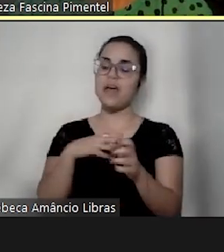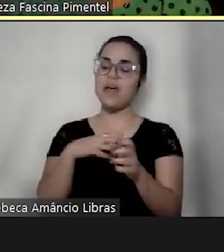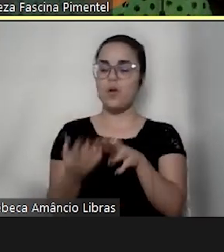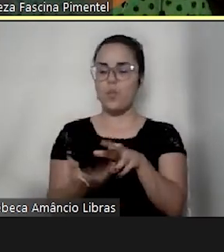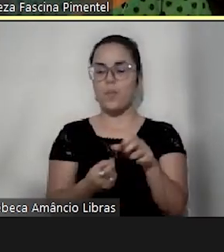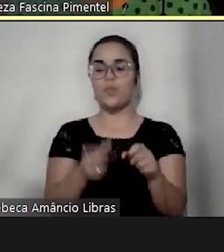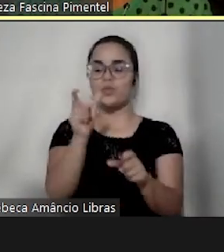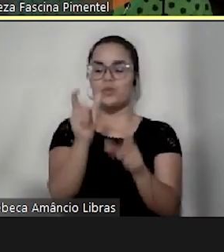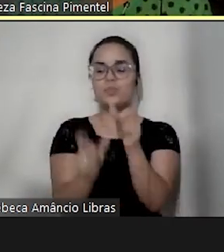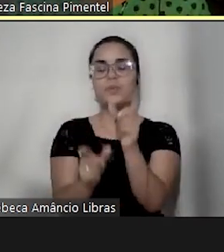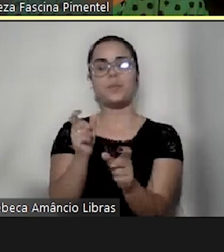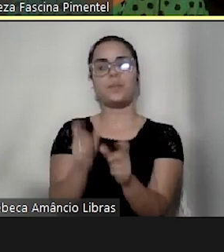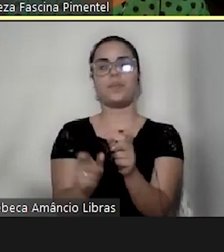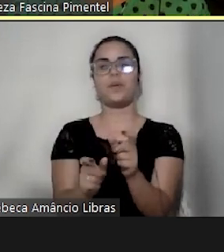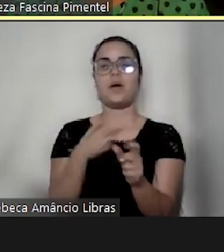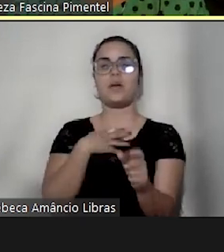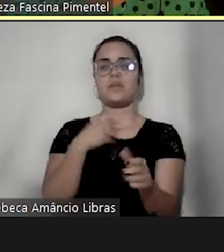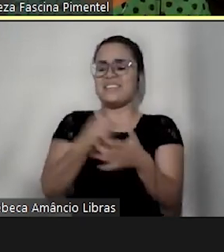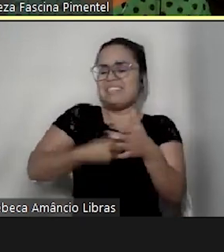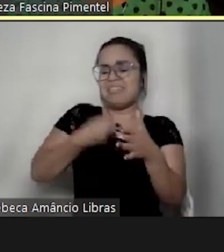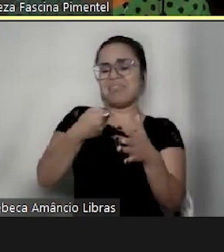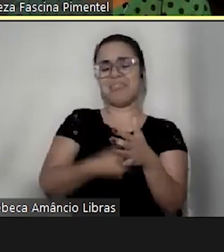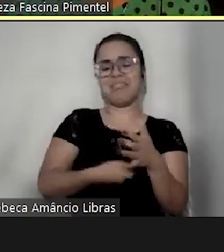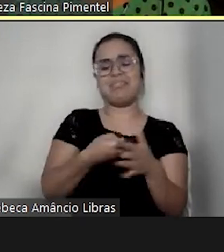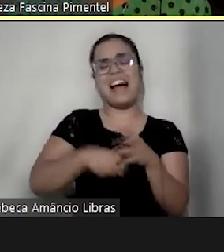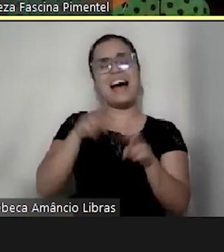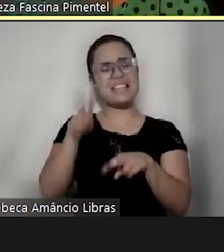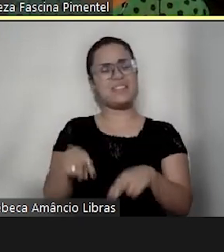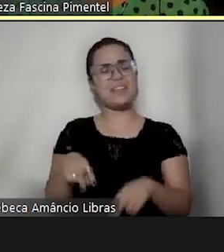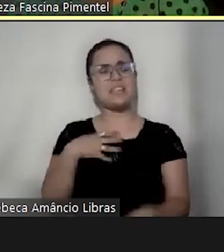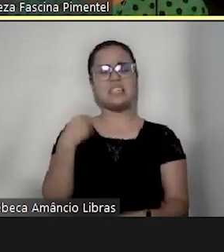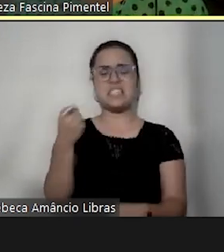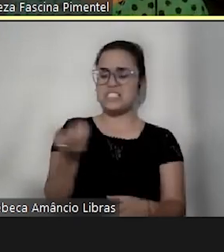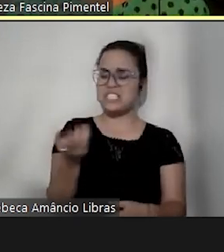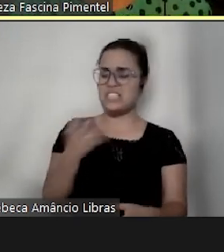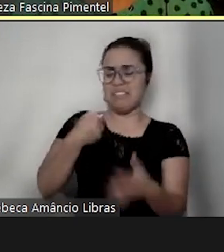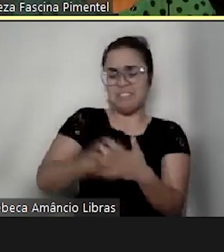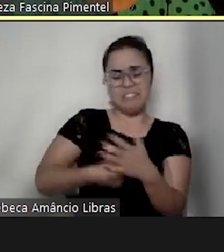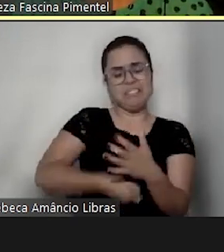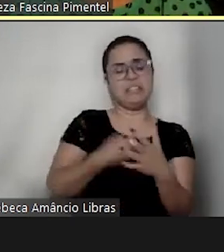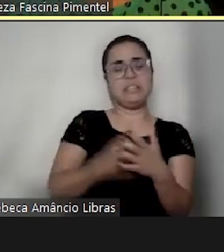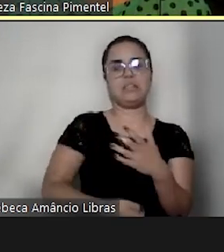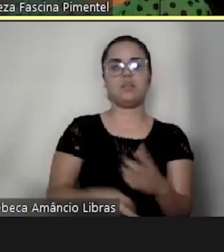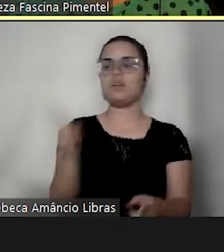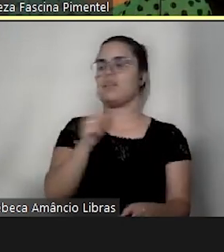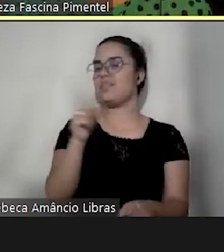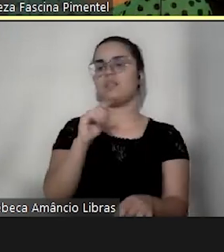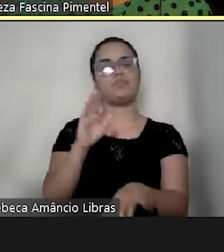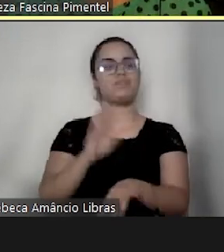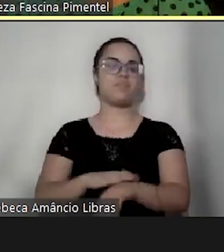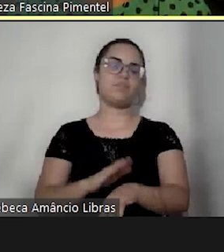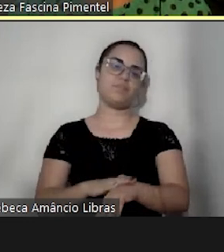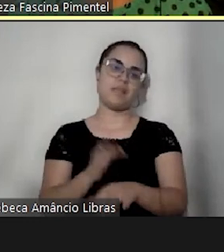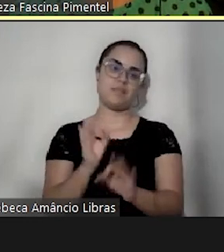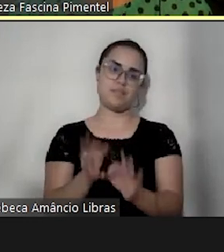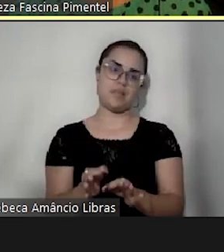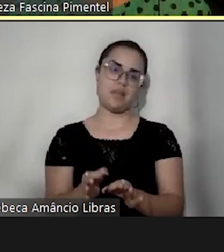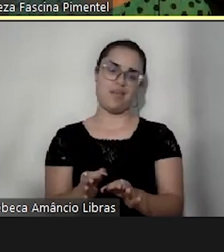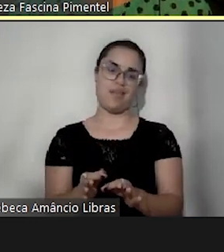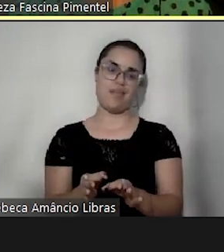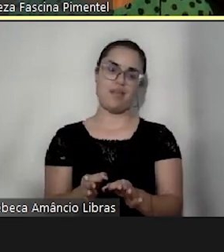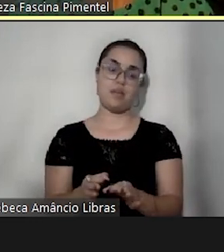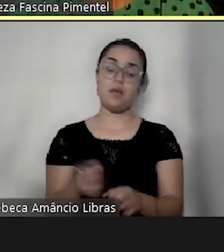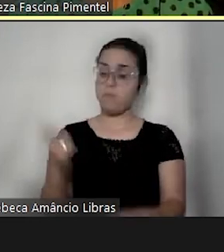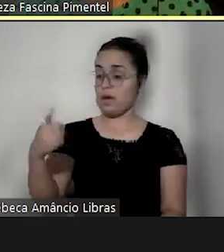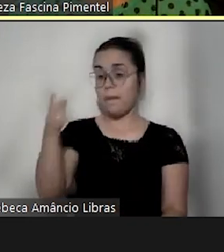Às a gente fica ali insistindo numa coisa, insistindo, insistindo, insistindo, e não é hora. Pra ele, não é